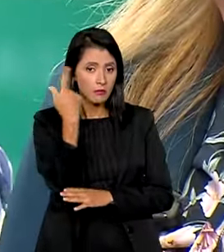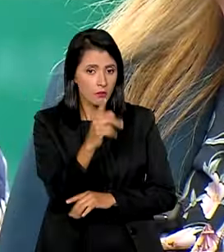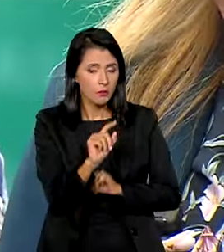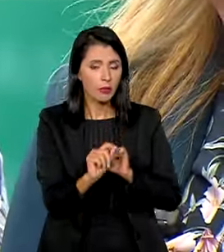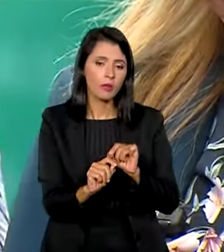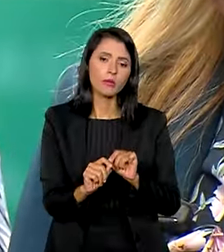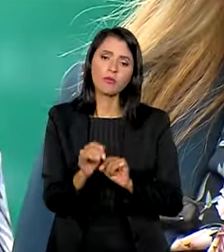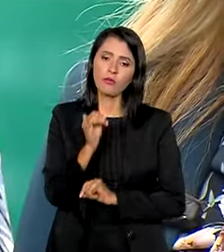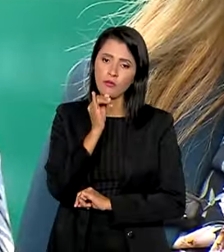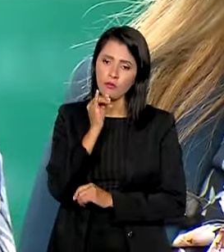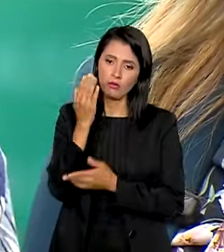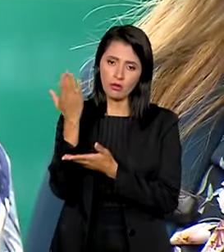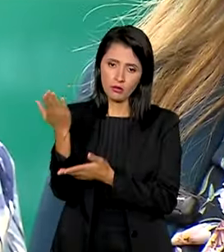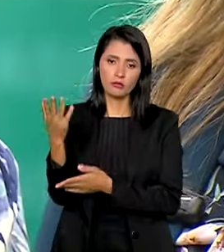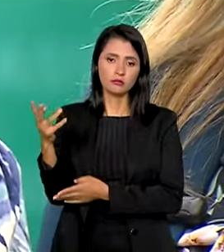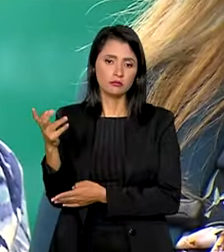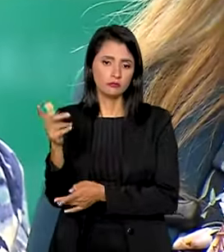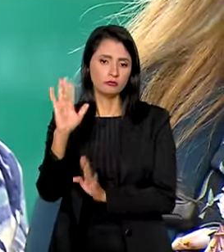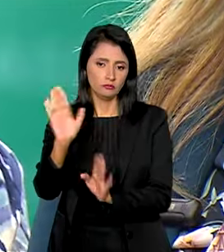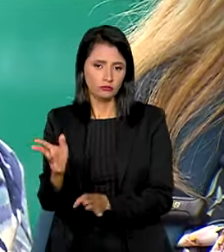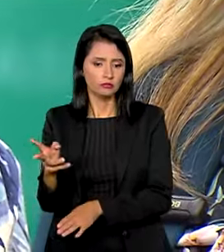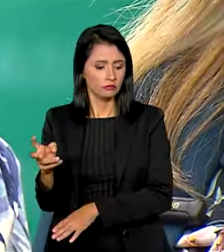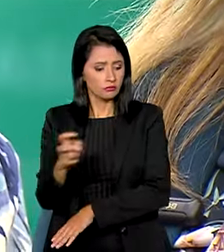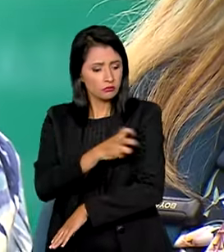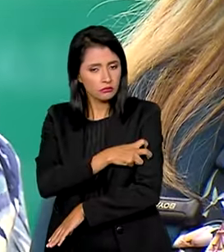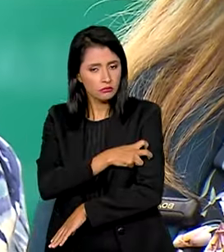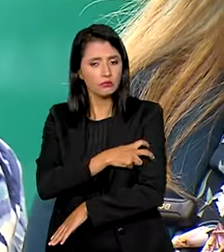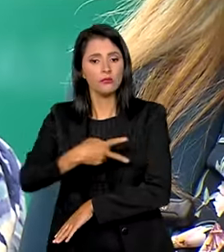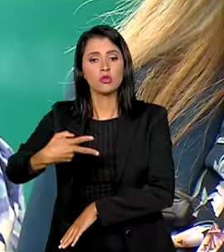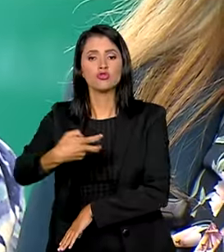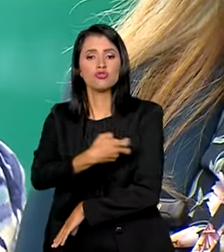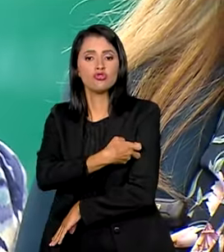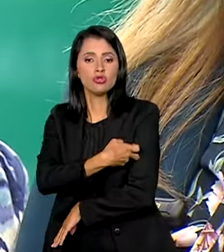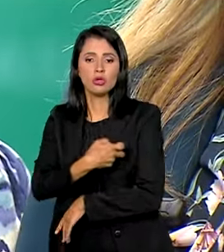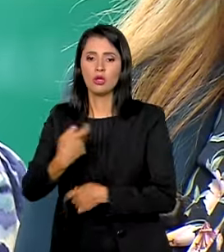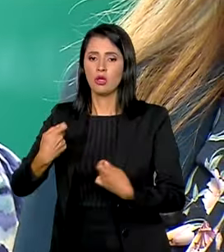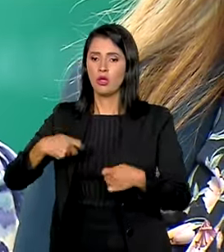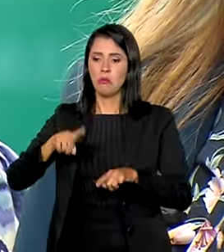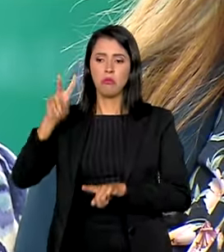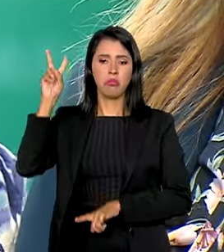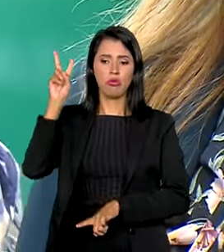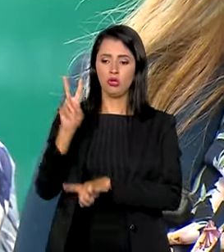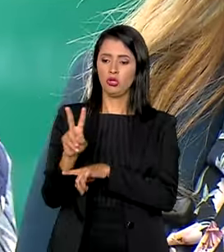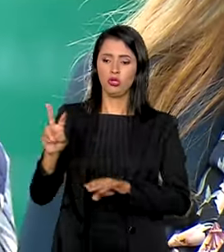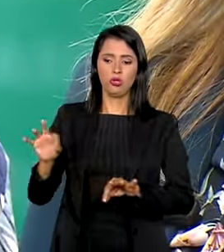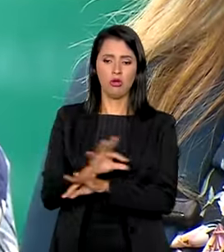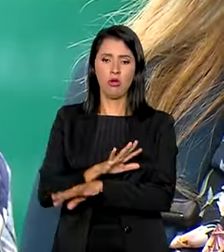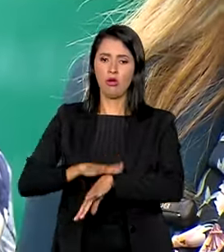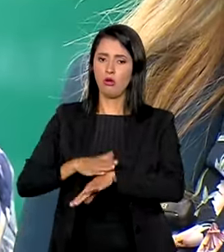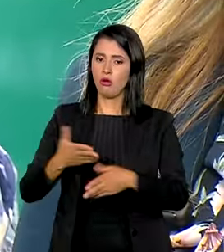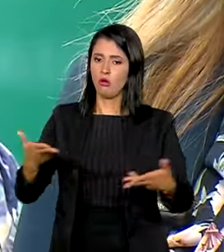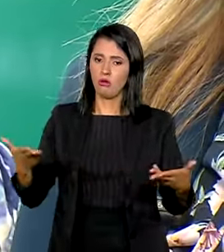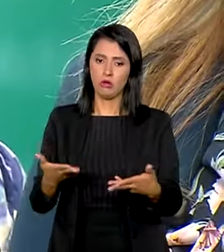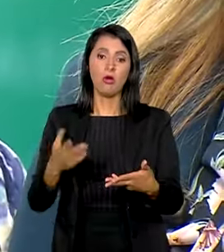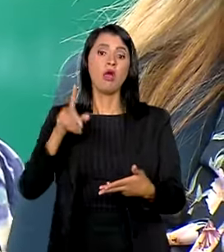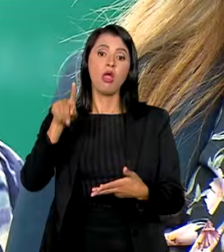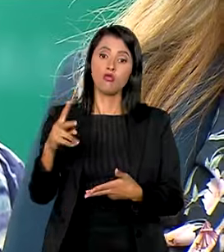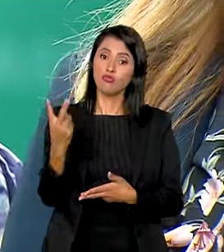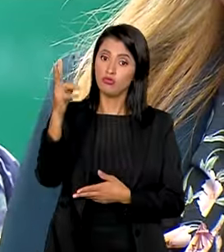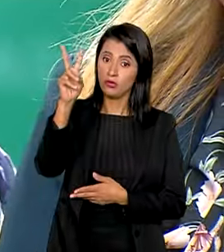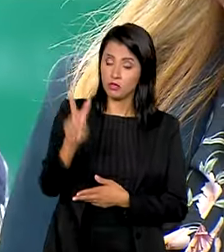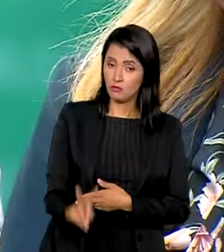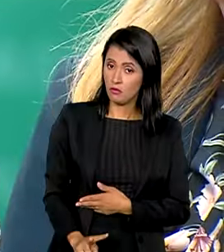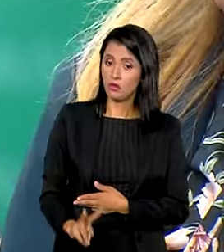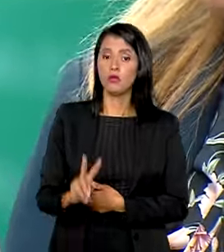no caso, que tomaram a vacina, não estão protegidas nesse momento, porque são duas doses com